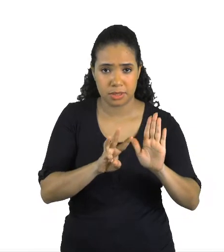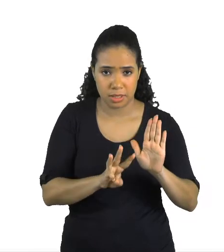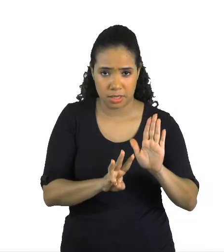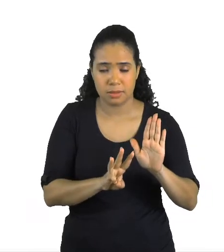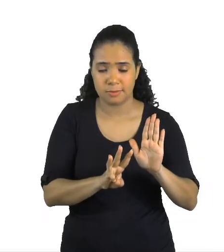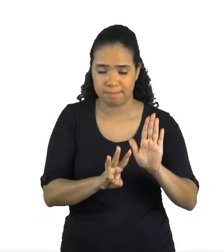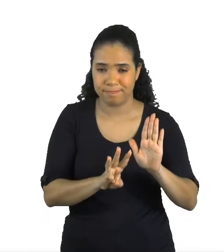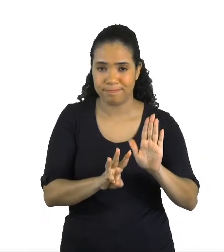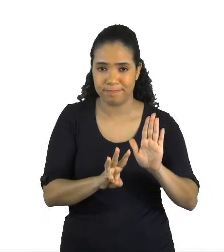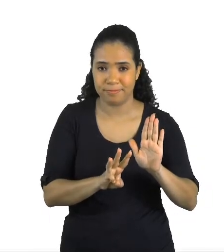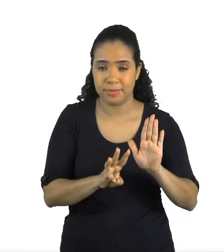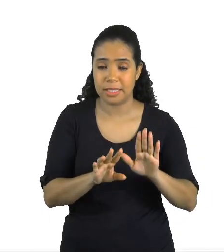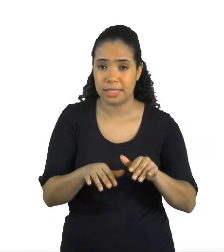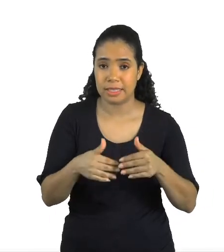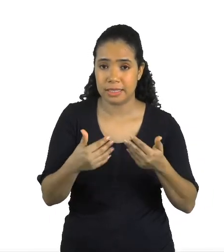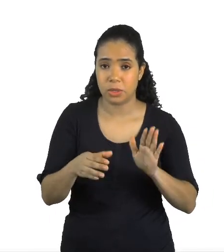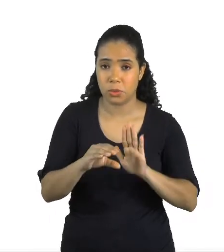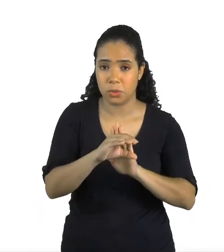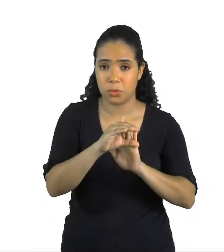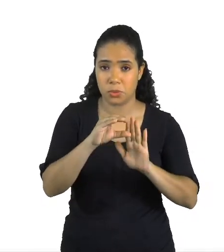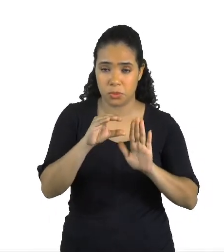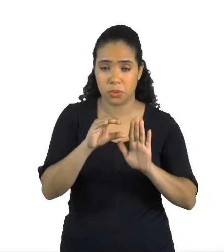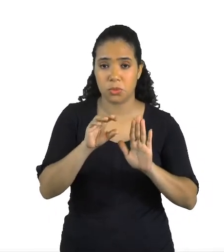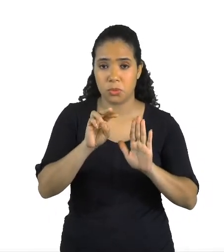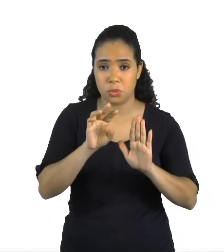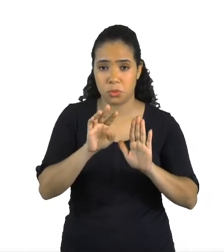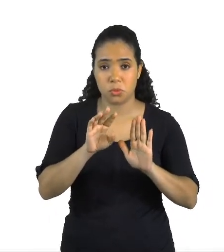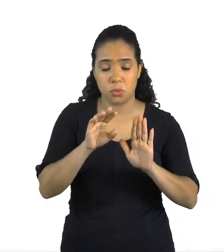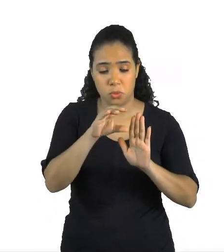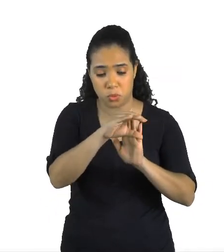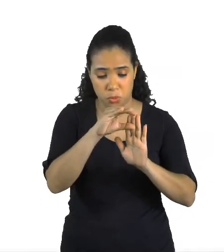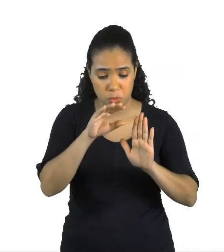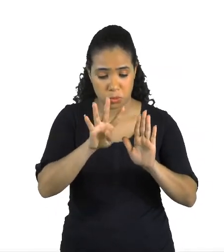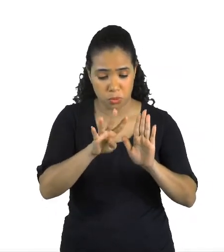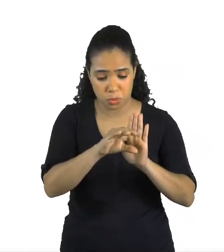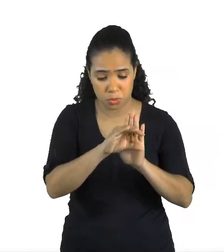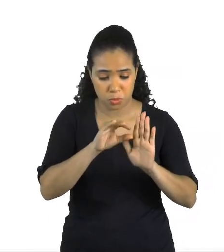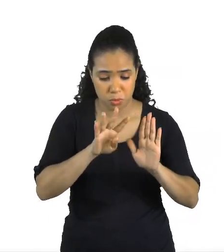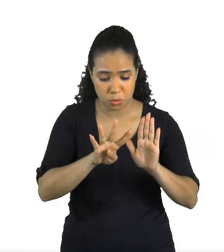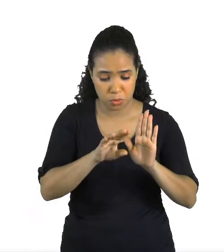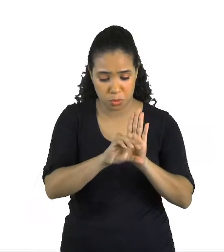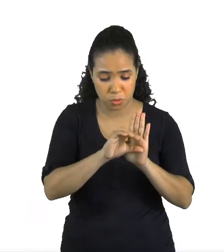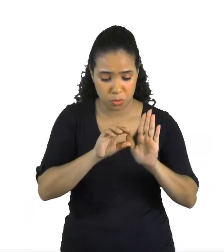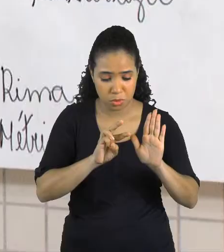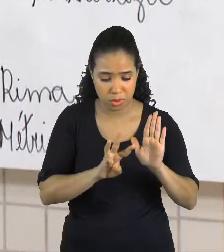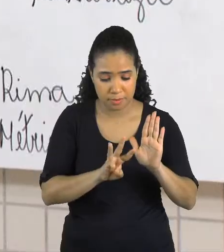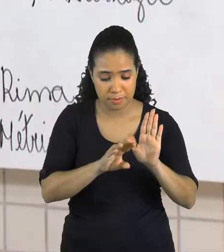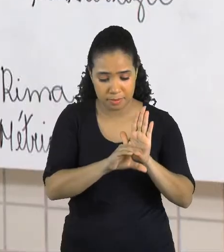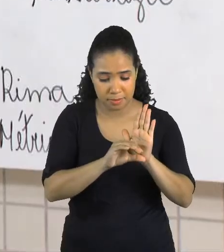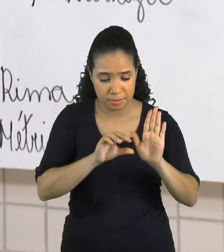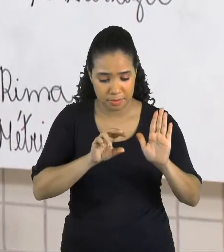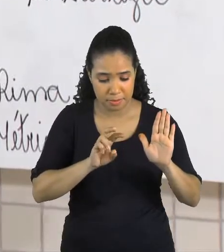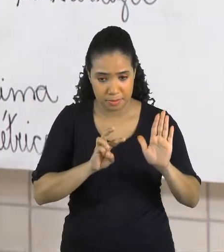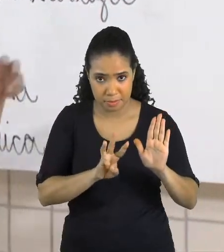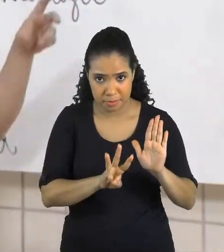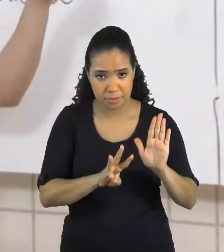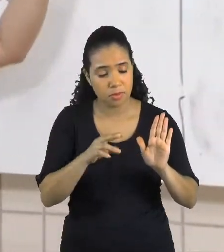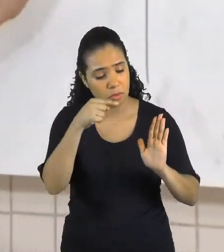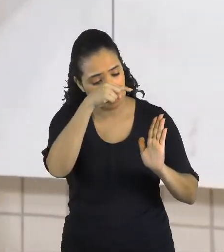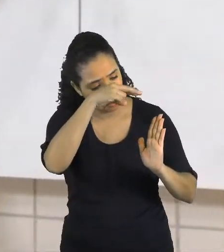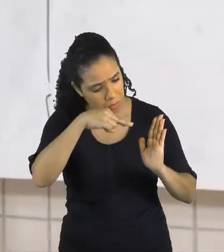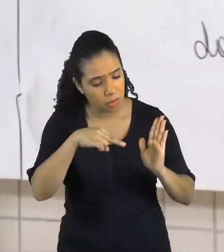versos. Então, o soneto, para ser soneto, ele tem que ter essa estrutura fixa. Vamos aqui no quadro.